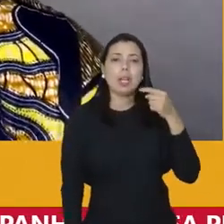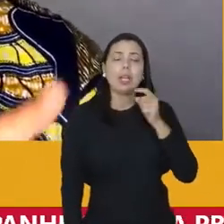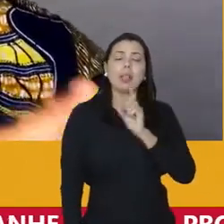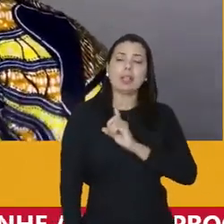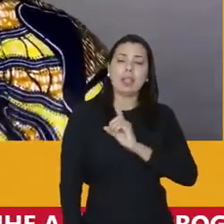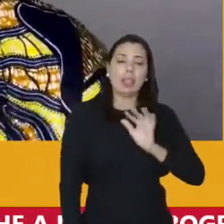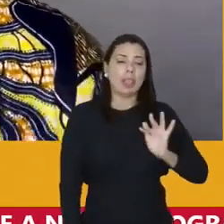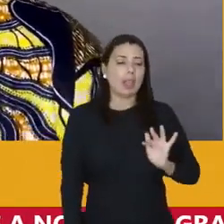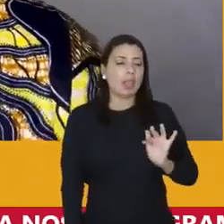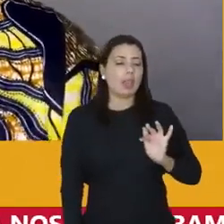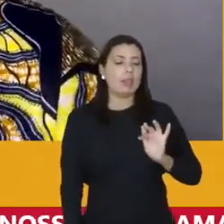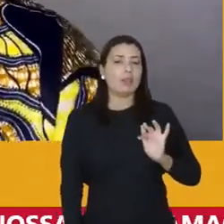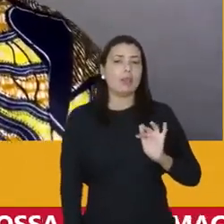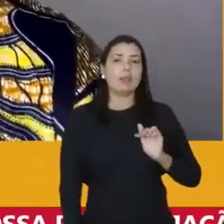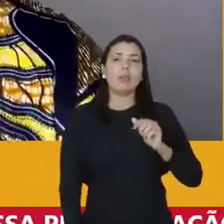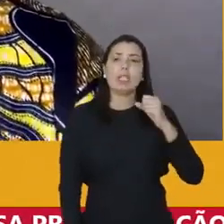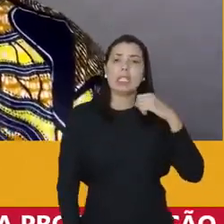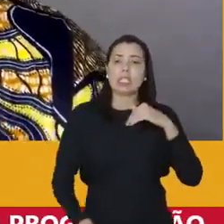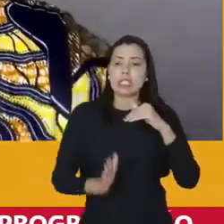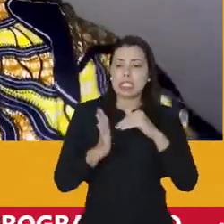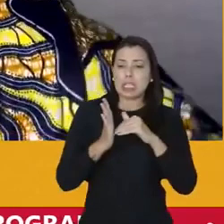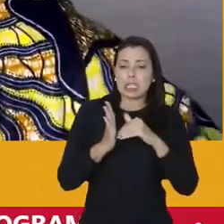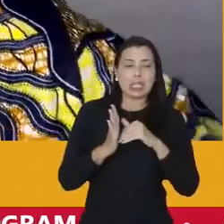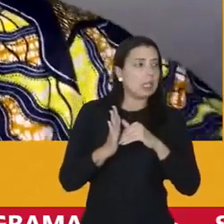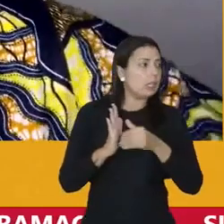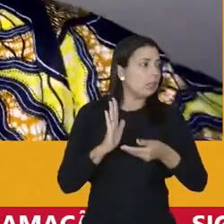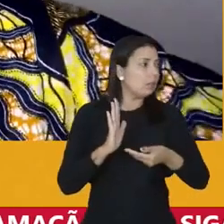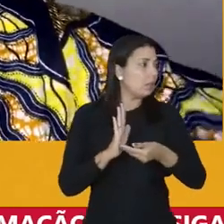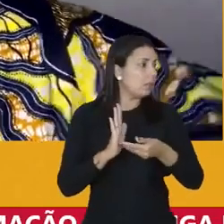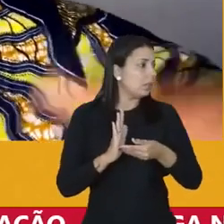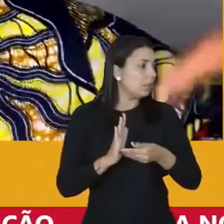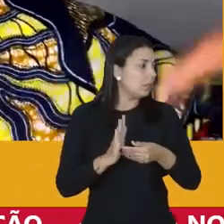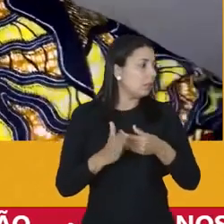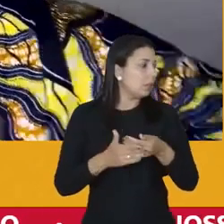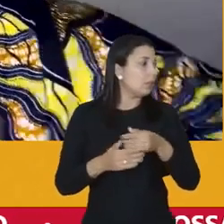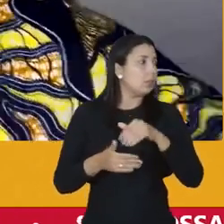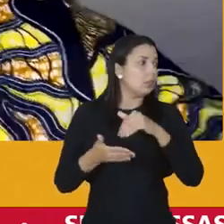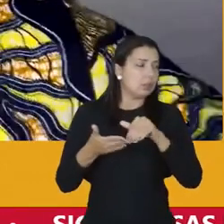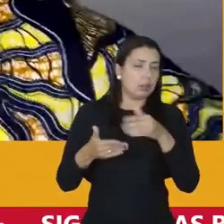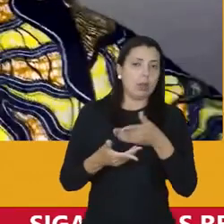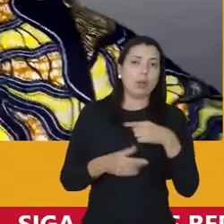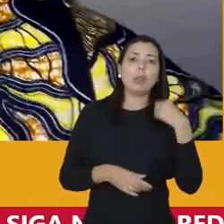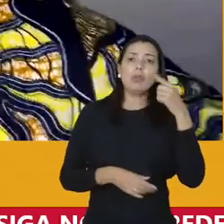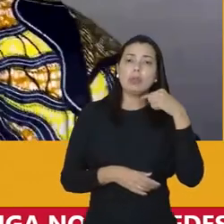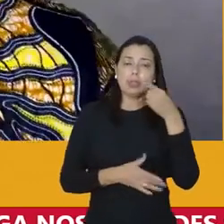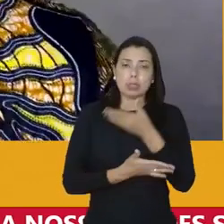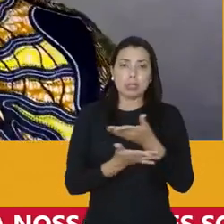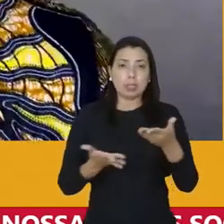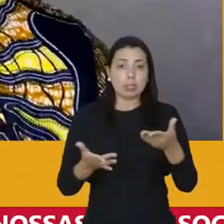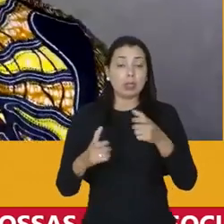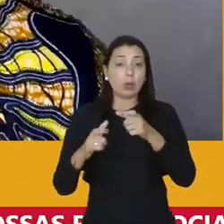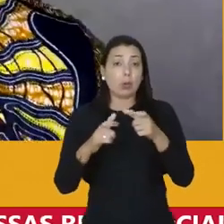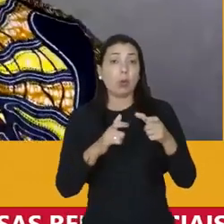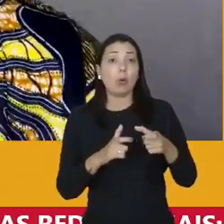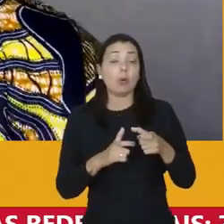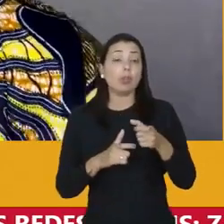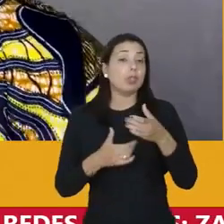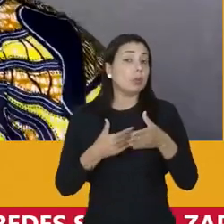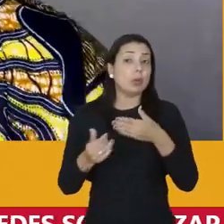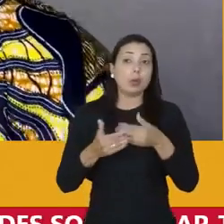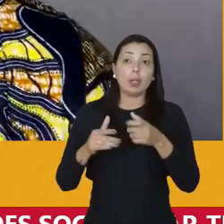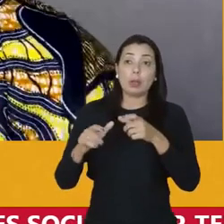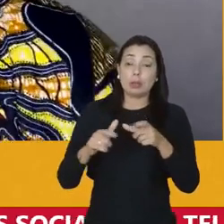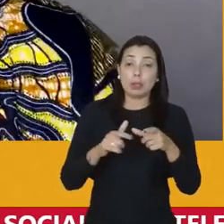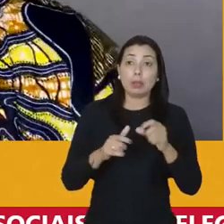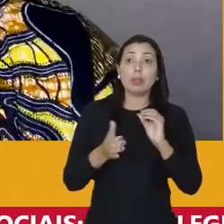federal senado vereança no escritório na advocacia onde é que esteja